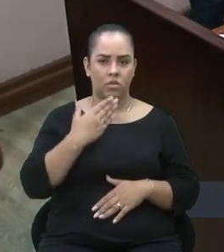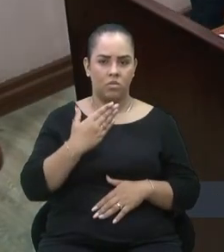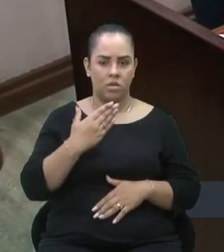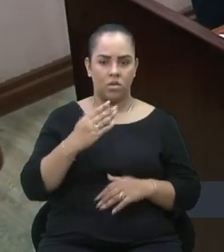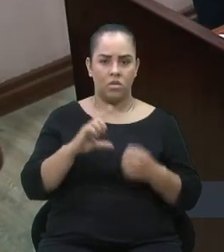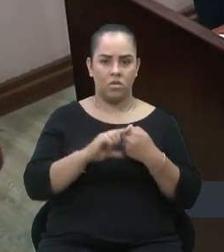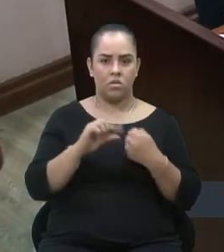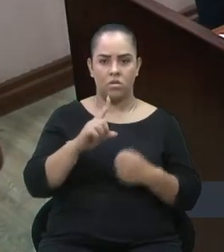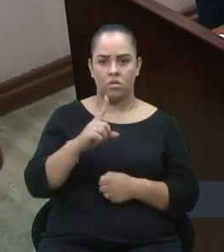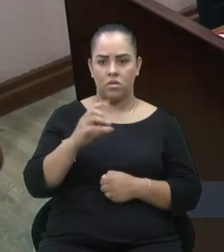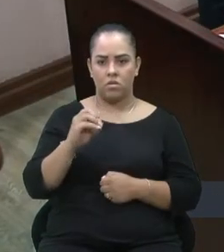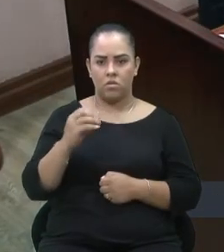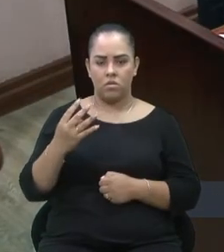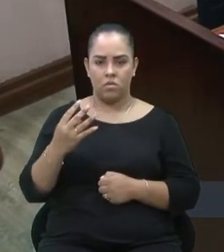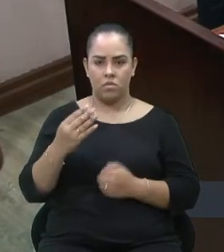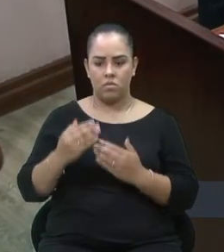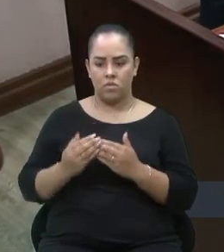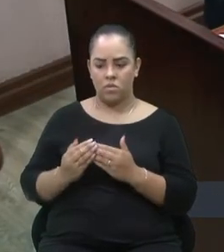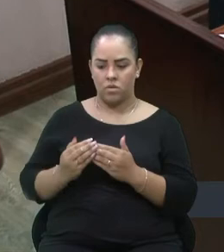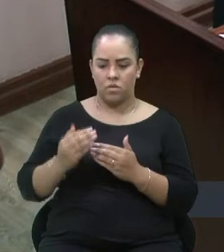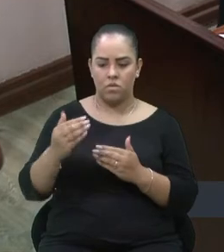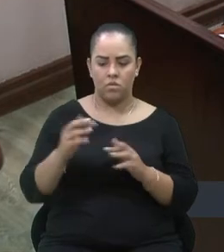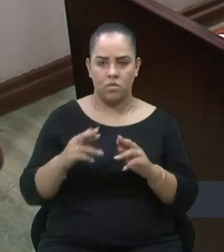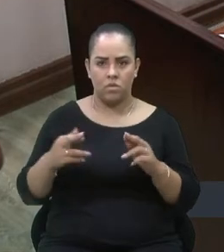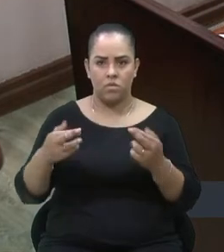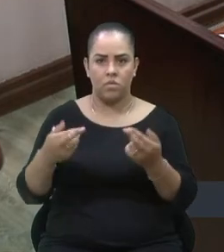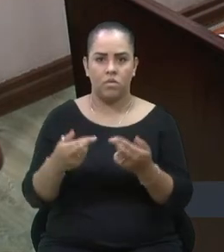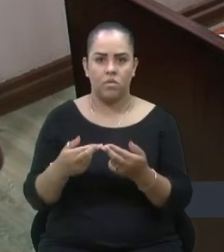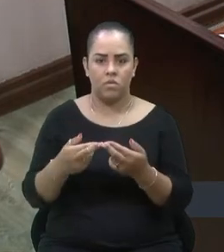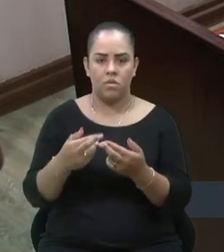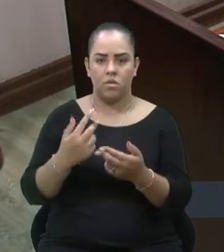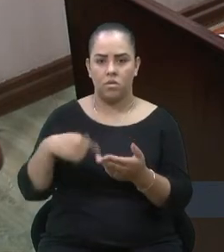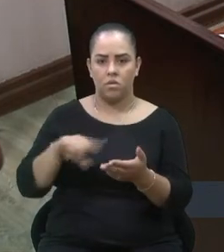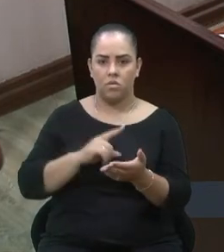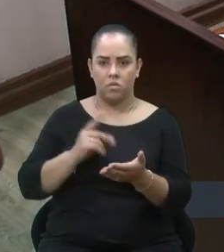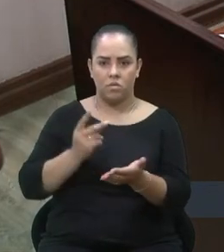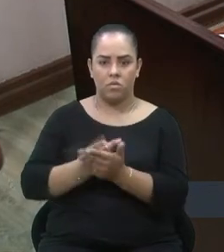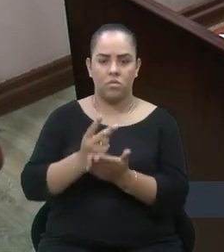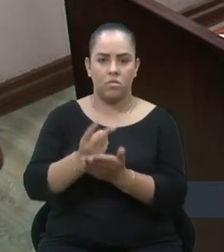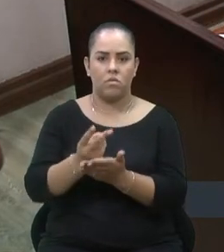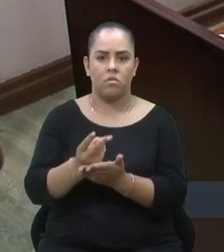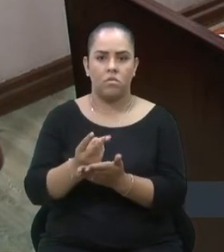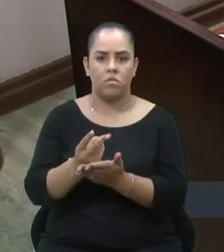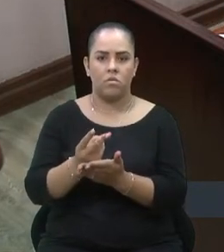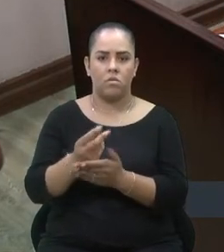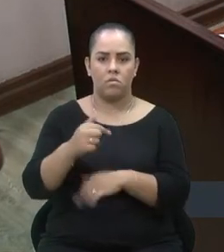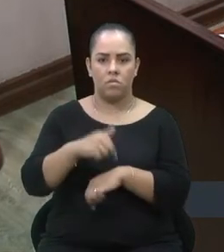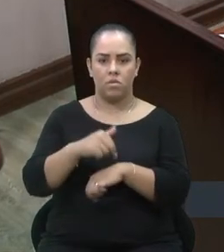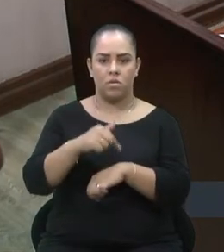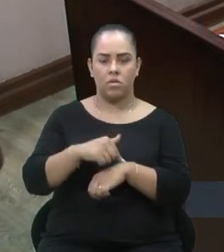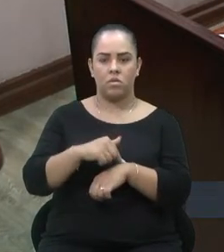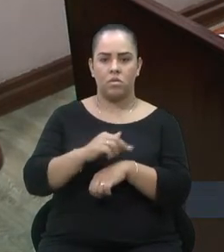104 pela prorrogação da sessão para continuidade e também o grande expediente.